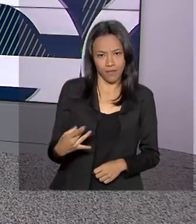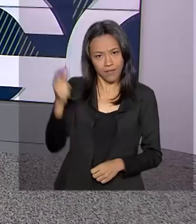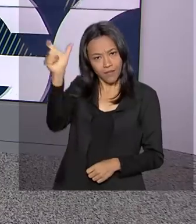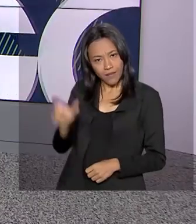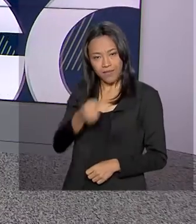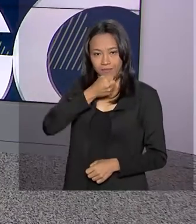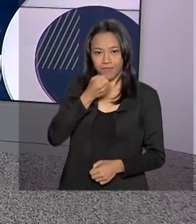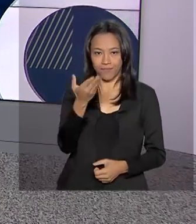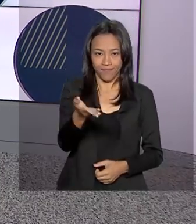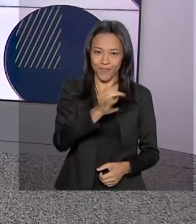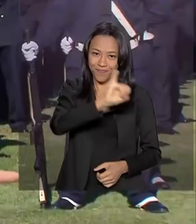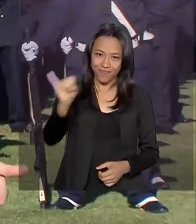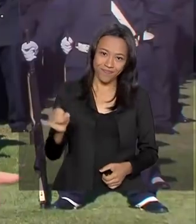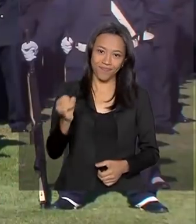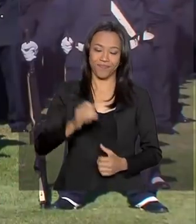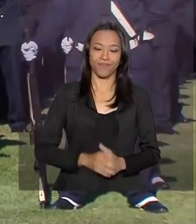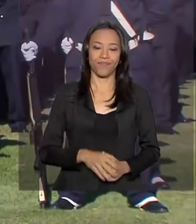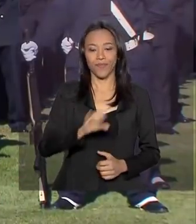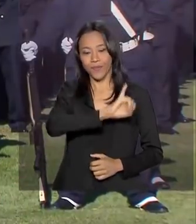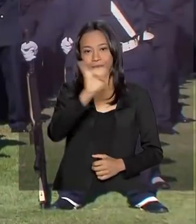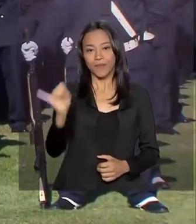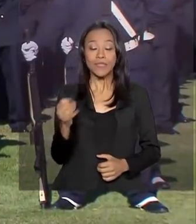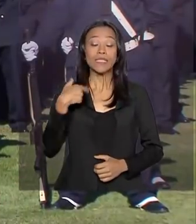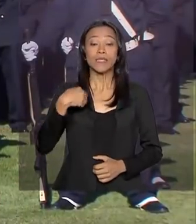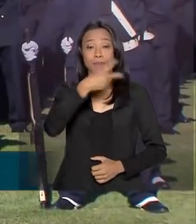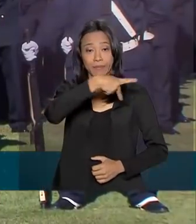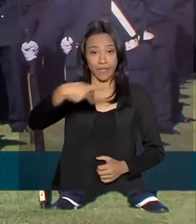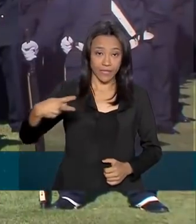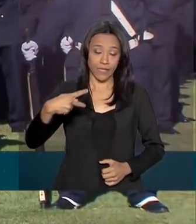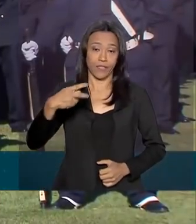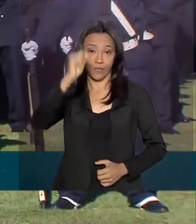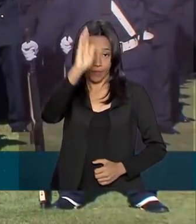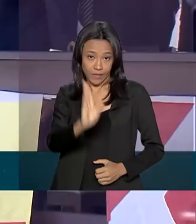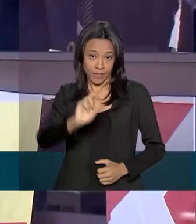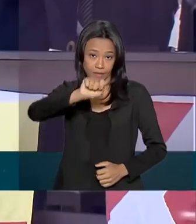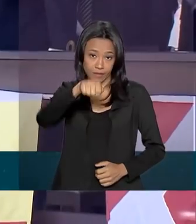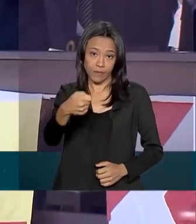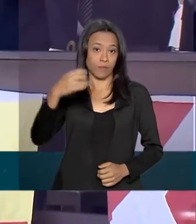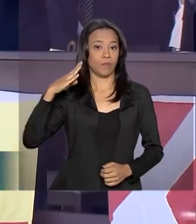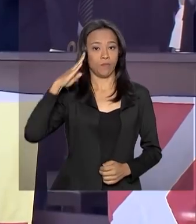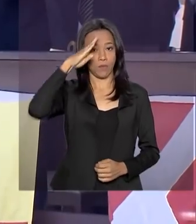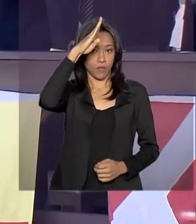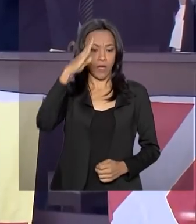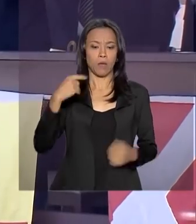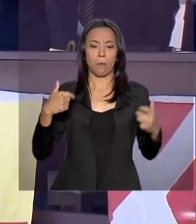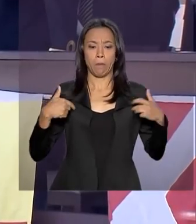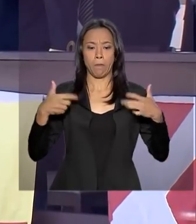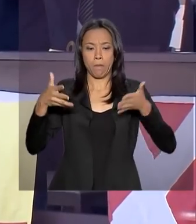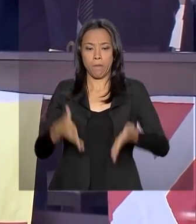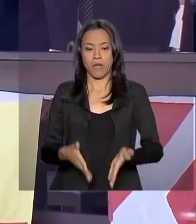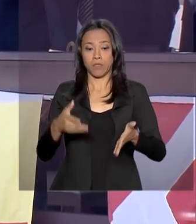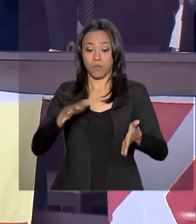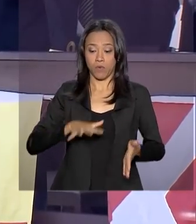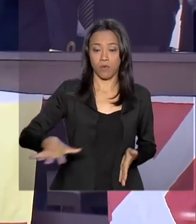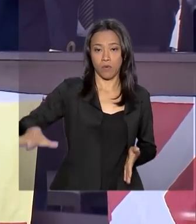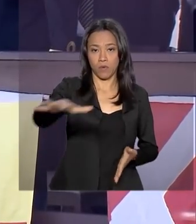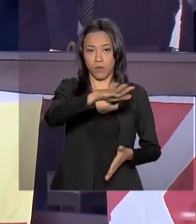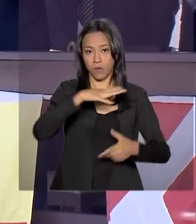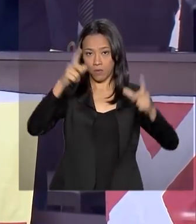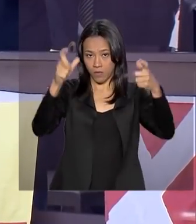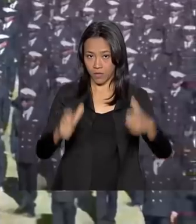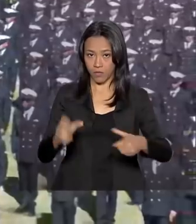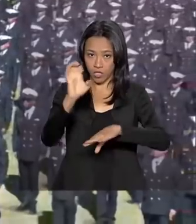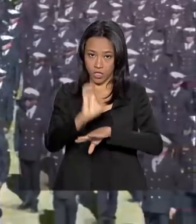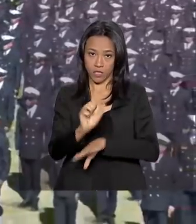Maurício. Olá, Roberto. O presidente da República Jair Bolsonaro participou aqui no Rio de Janeiro, no Centro de Instrução Almirante